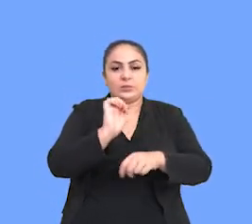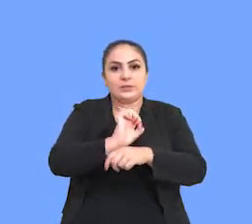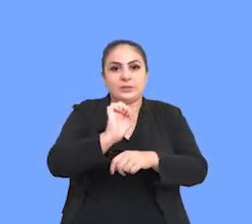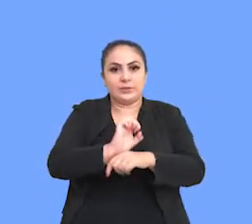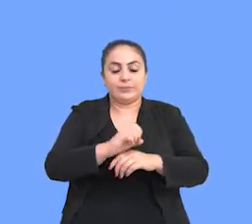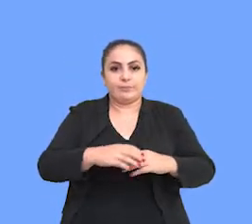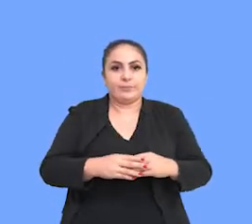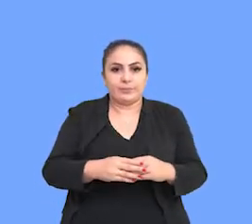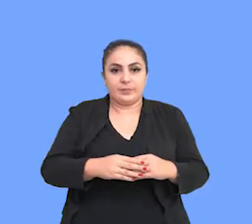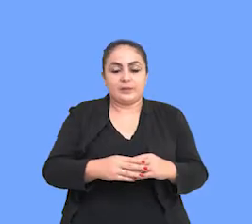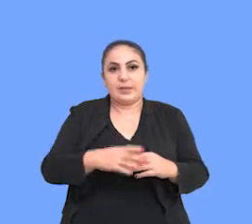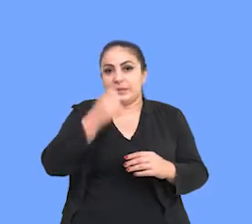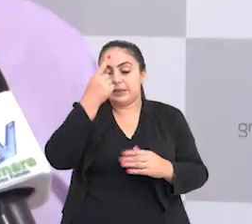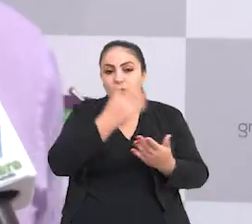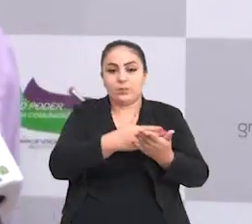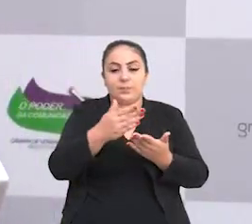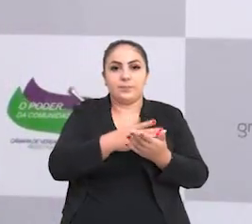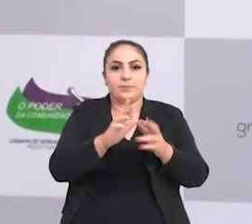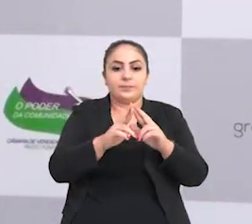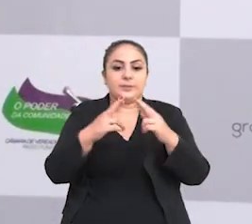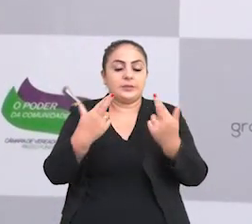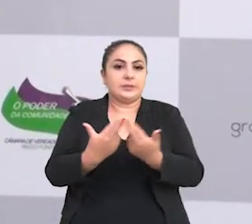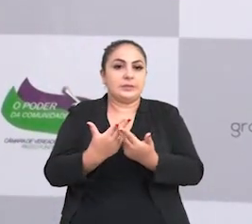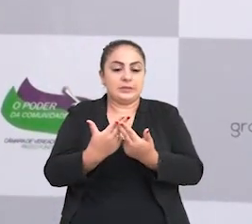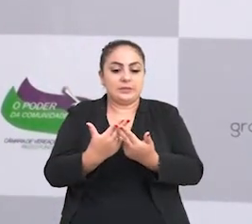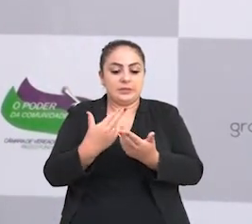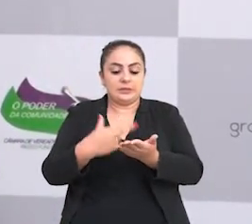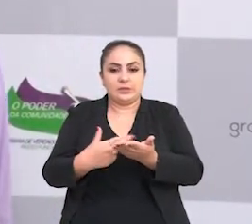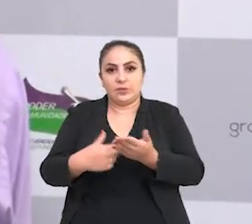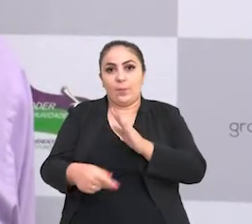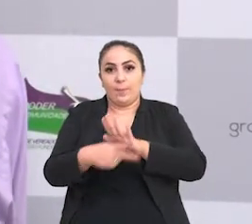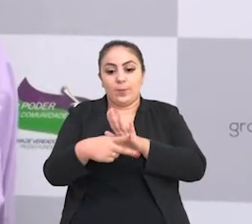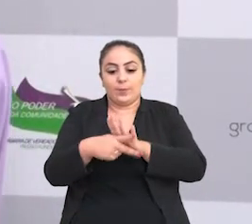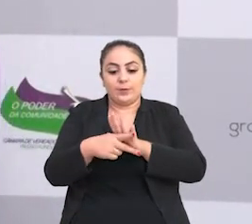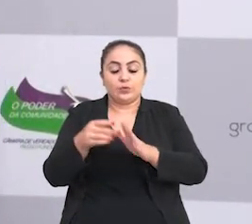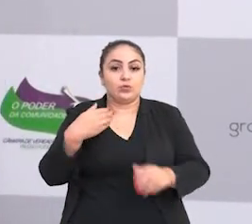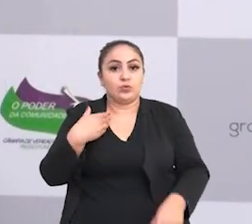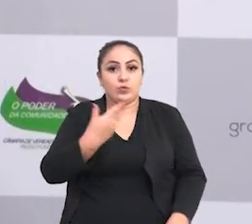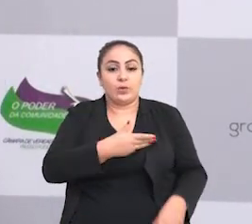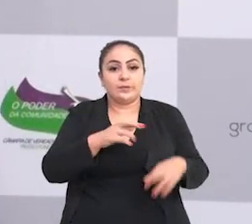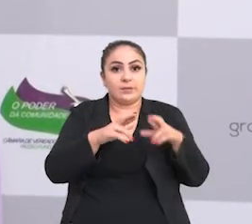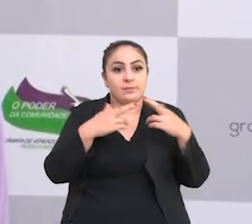modelo de ensino no Estado. A ideia surgiu em uma reunião de reservistas.